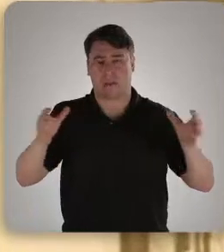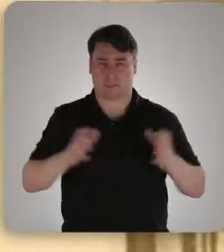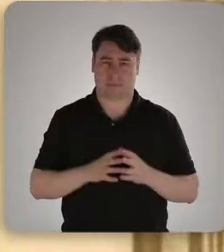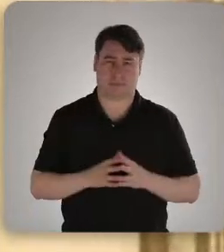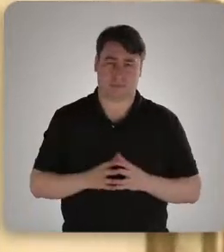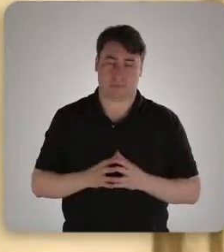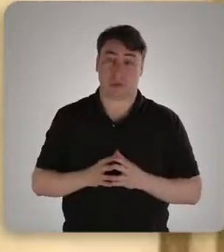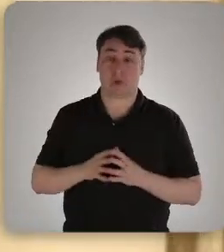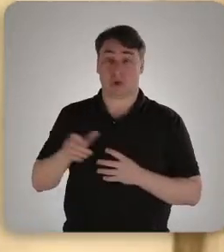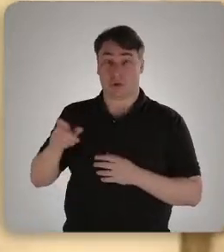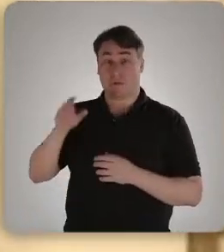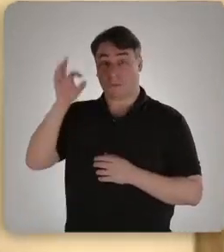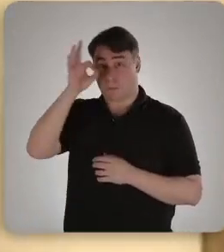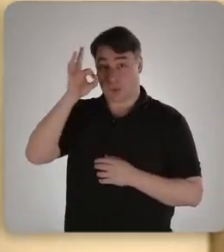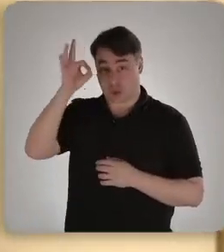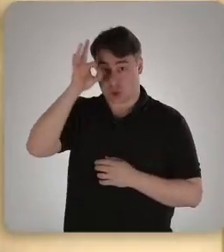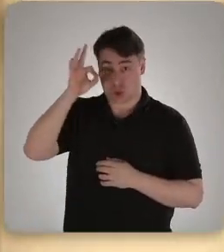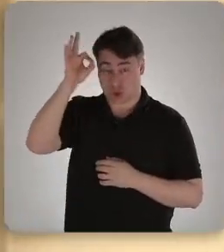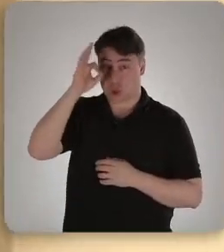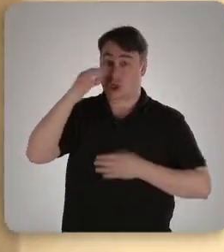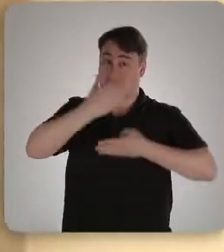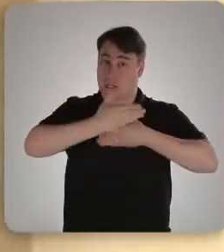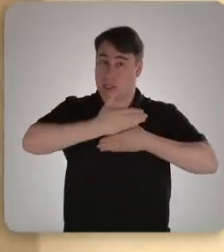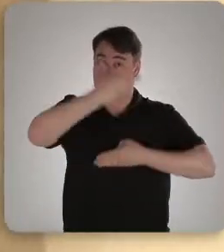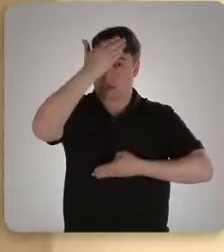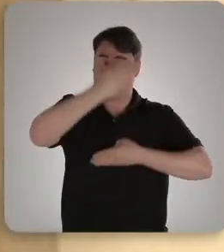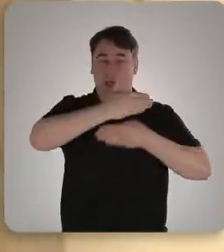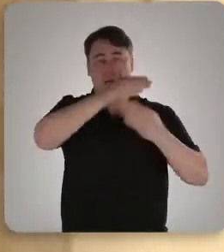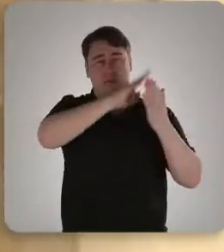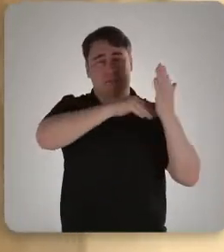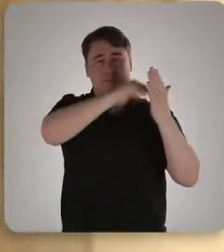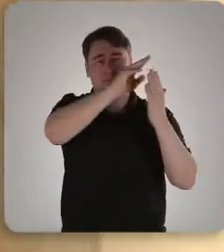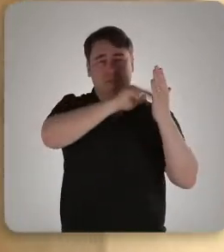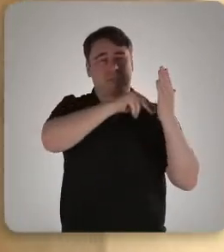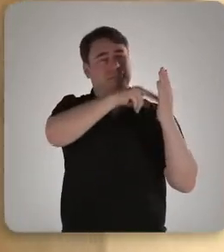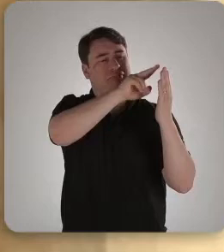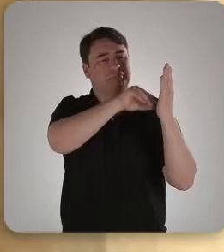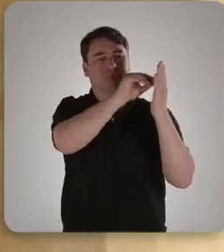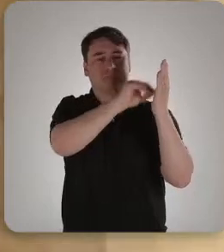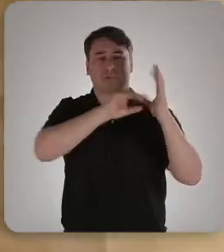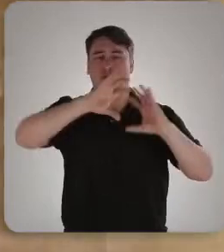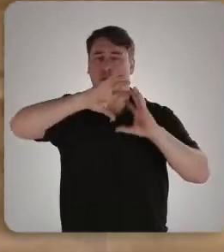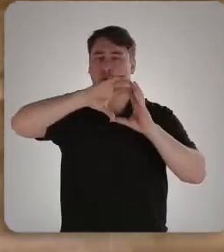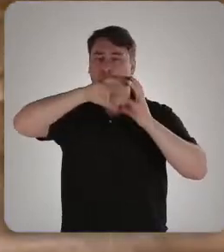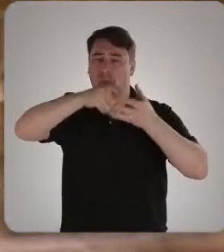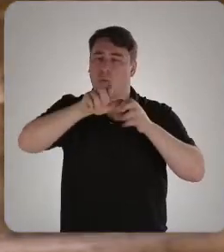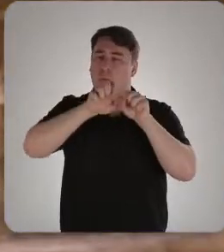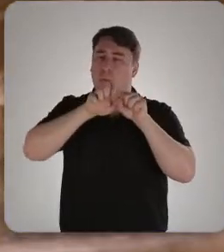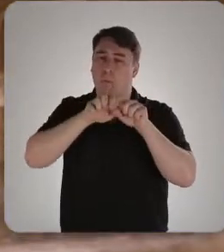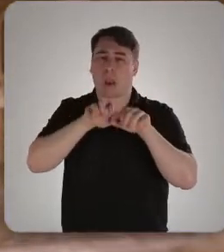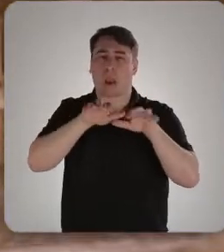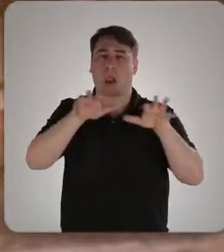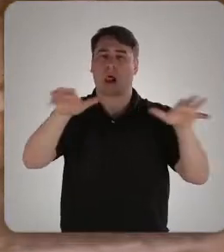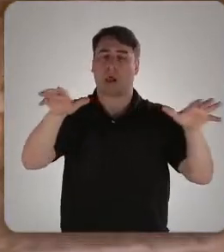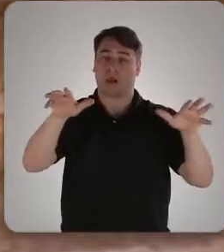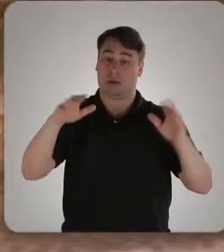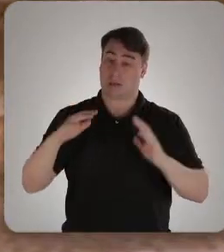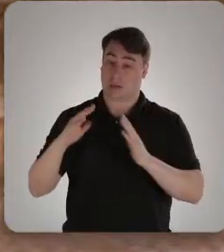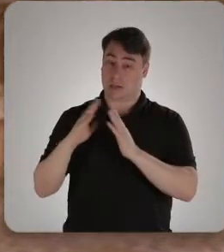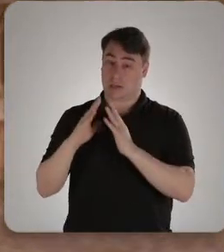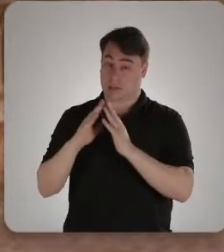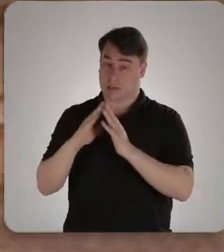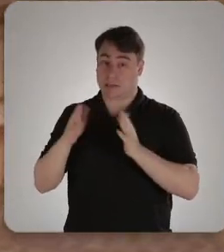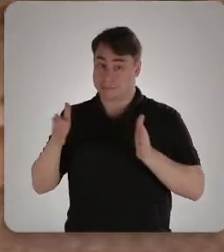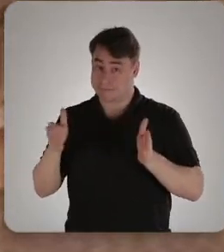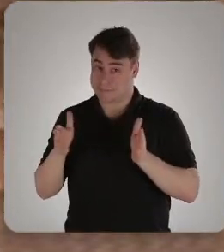Portinari espalhou sua arte pelas paredes da casa e pelo mundo todo. E a pequena construção em Brodowski